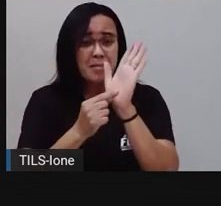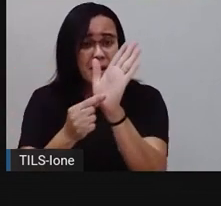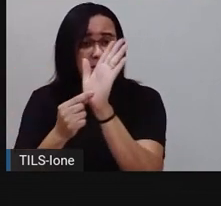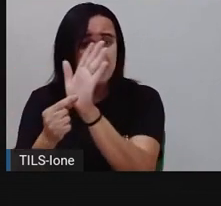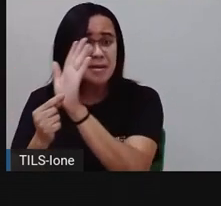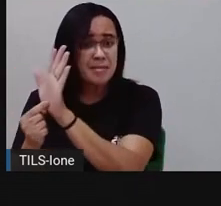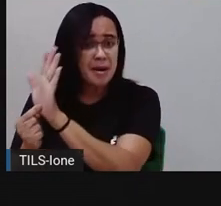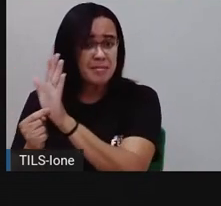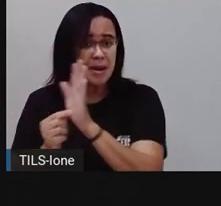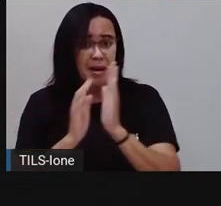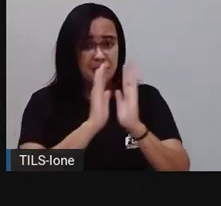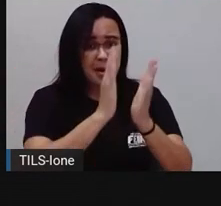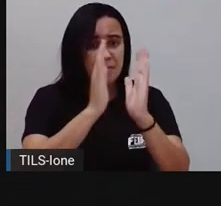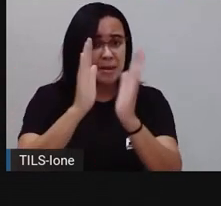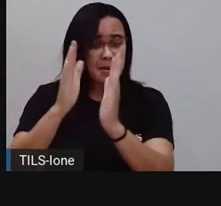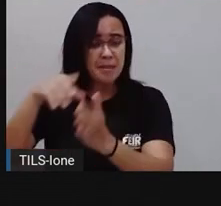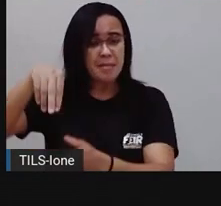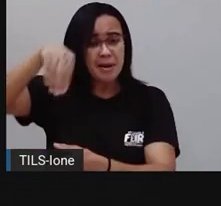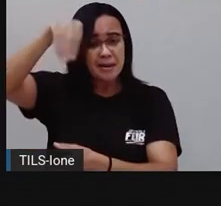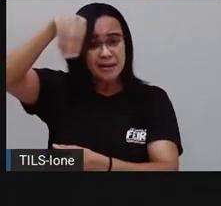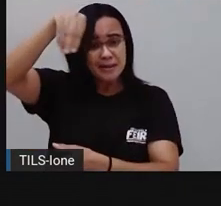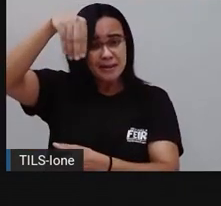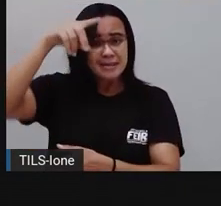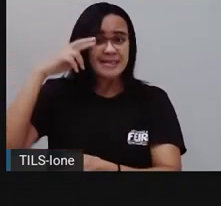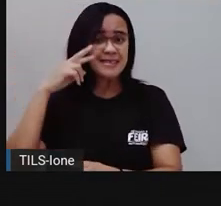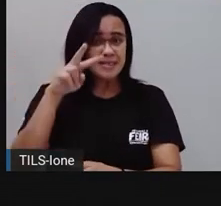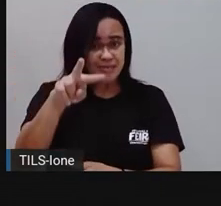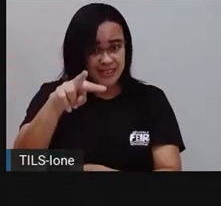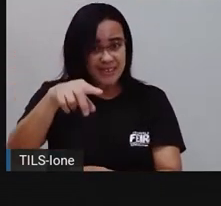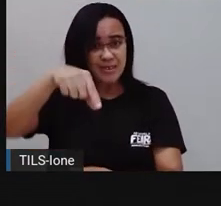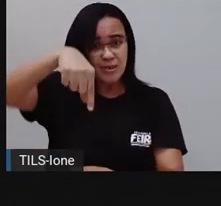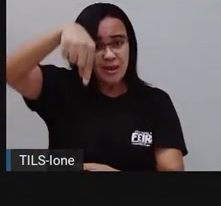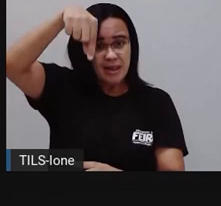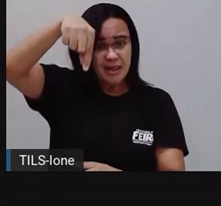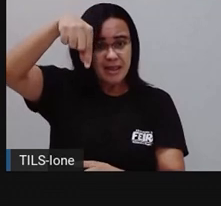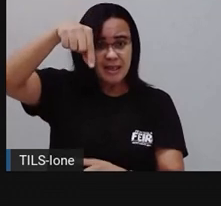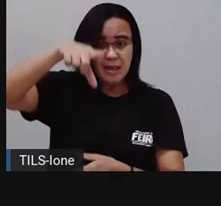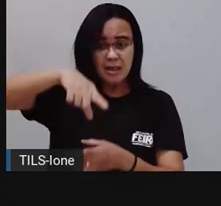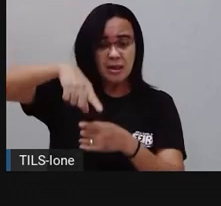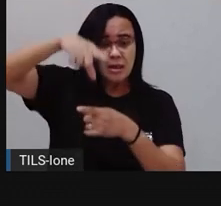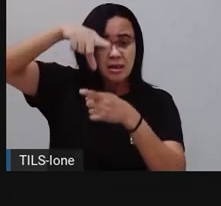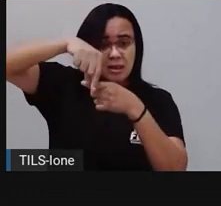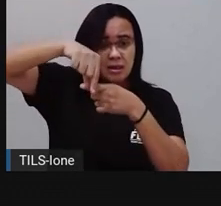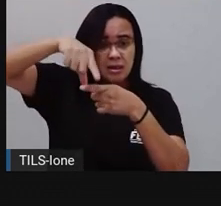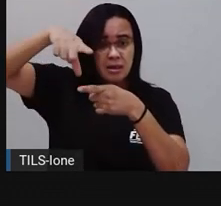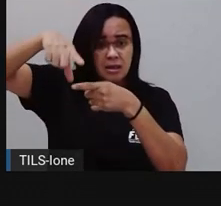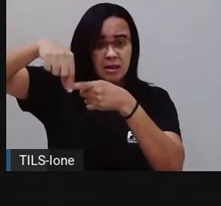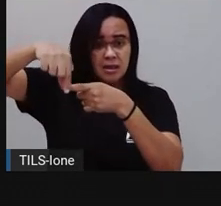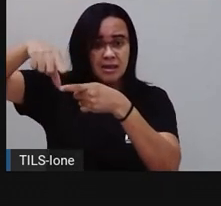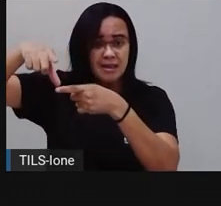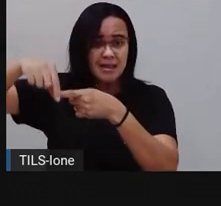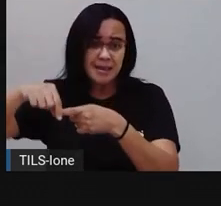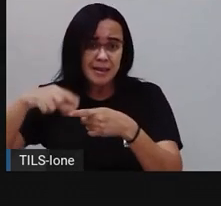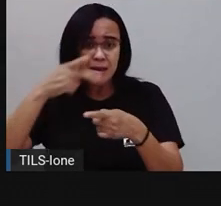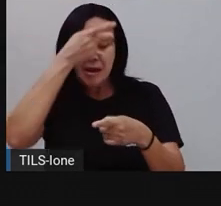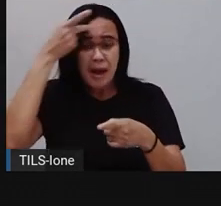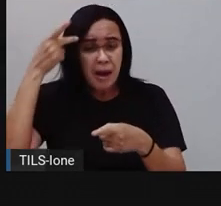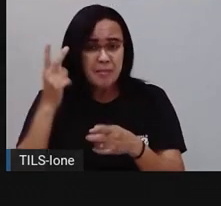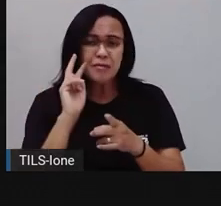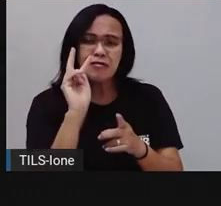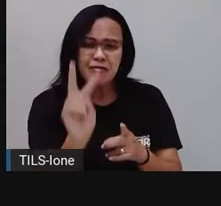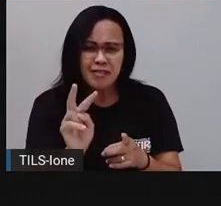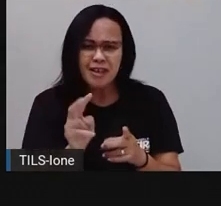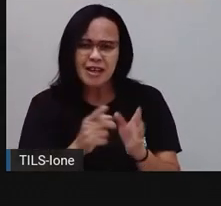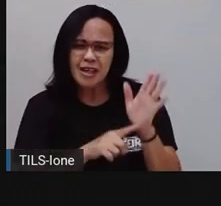um atrás do outro, assim, penduradinho na corda. E aí o leitor chega, aprecia aquele cordel, né? Pode ler